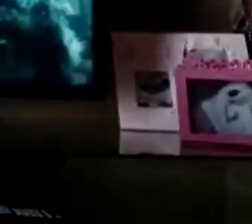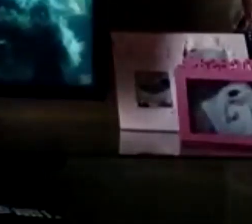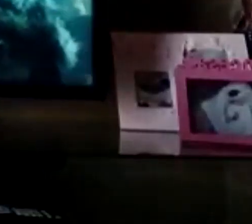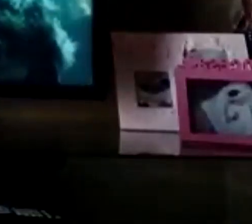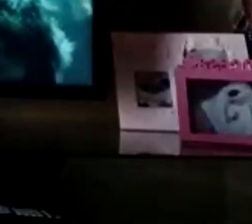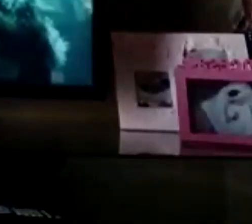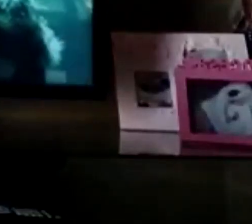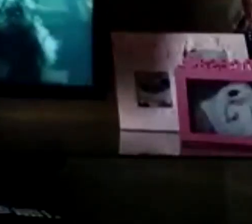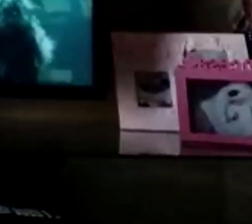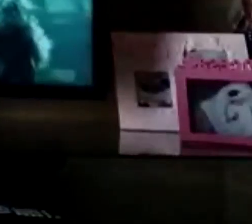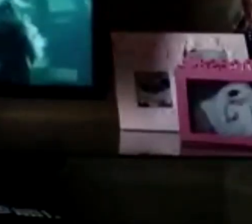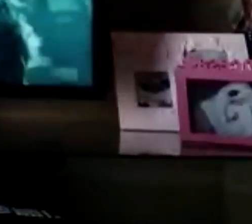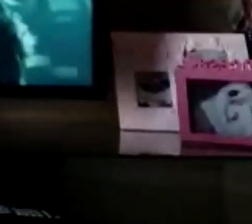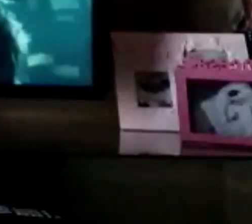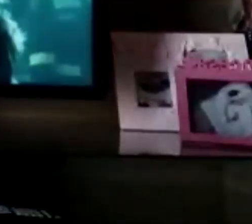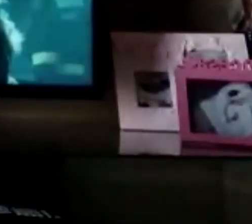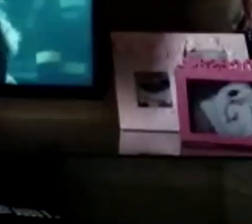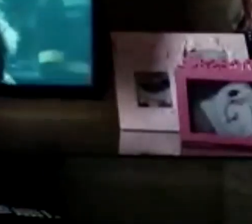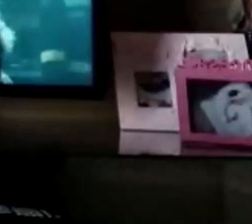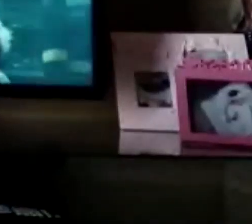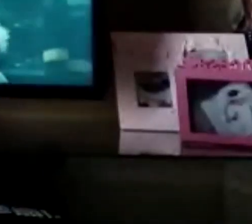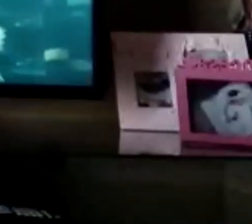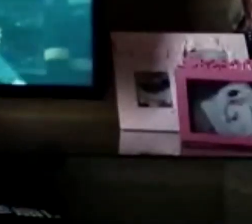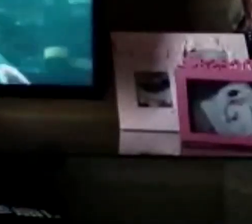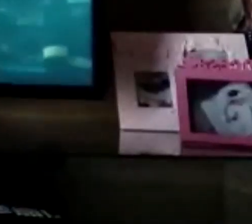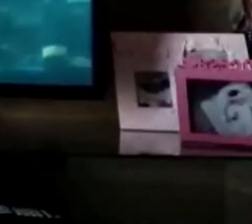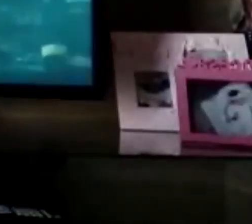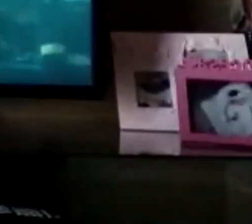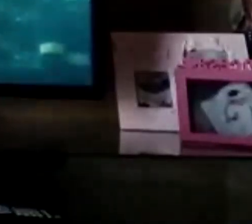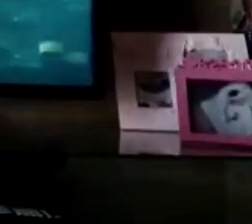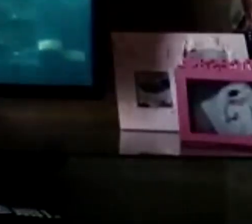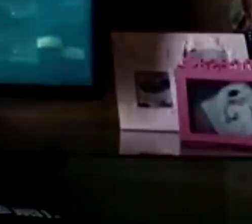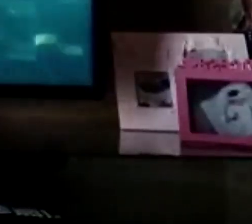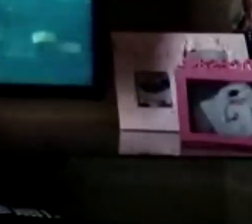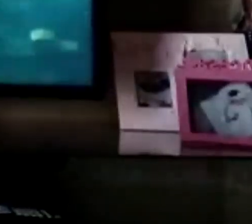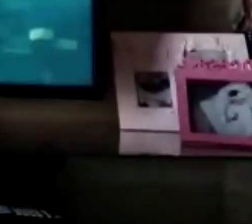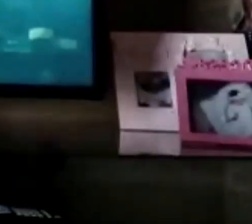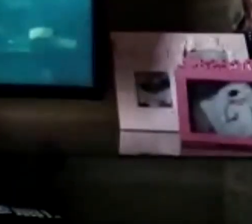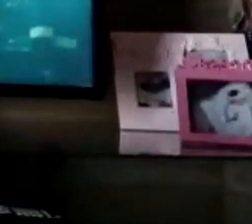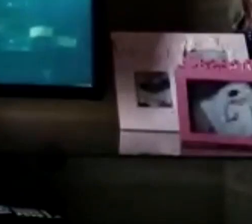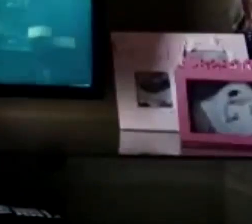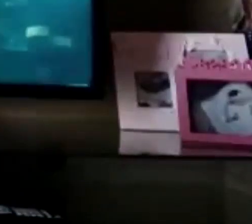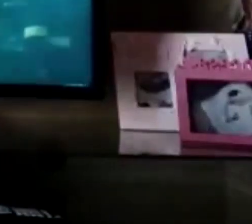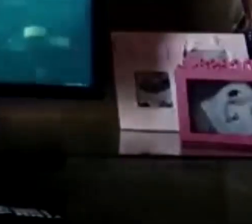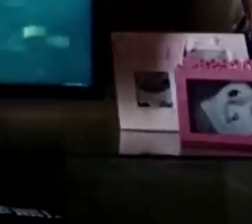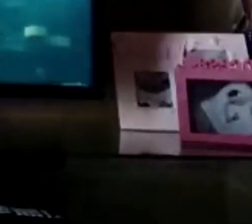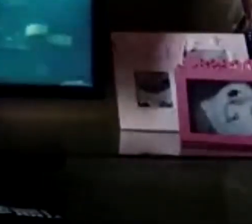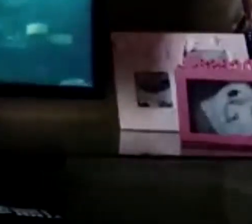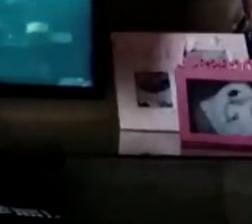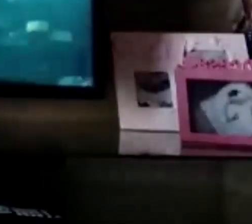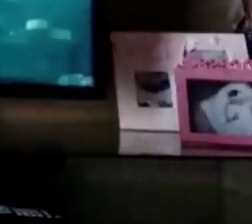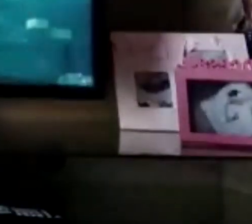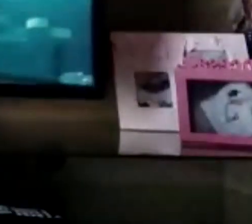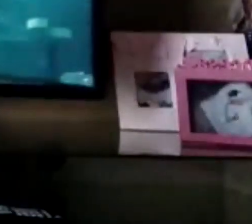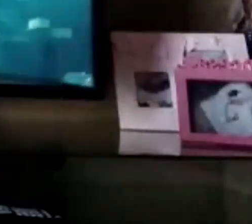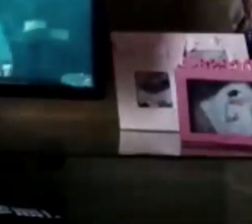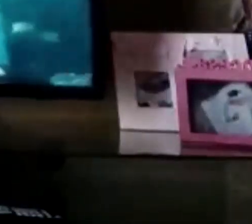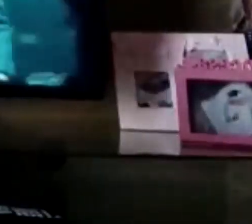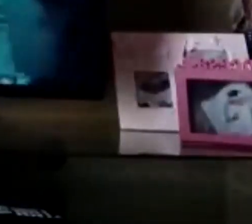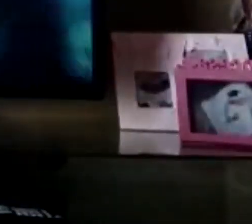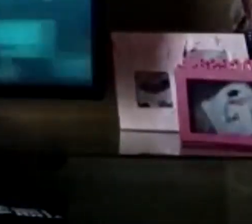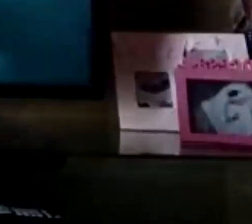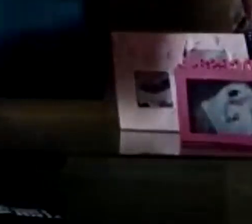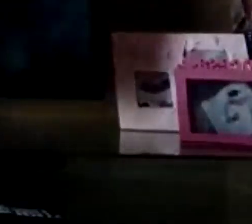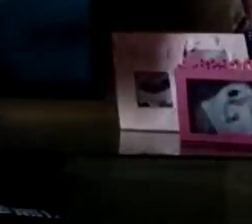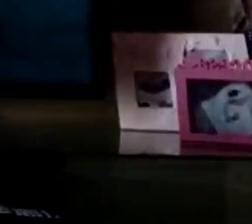uma série chamada Las Chicas del Claro, no Netflix vocês encontram como as telefonistas. É uma série madrilênia, então